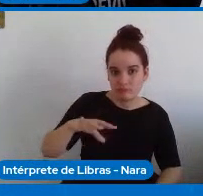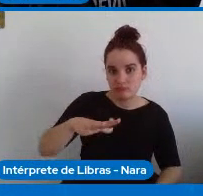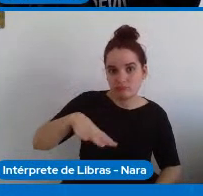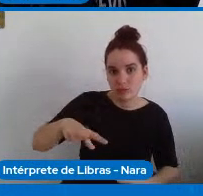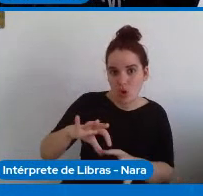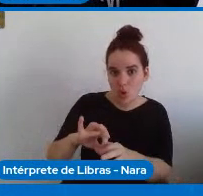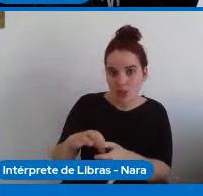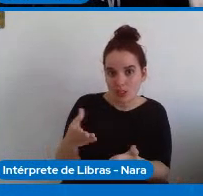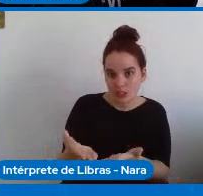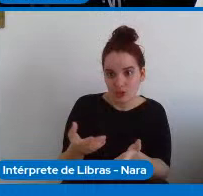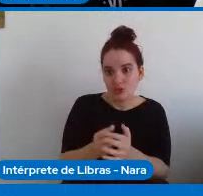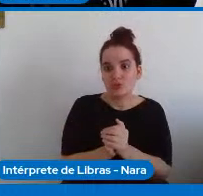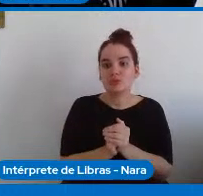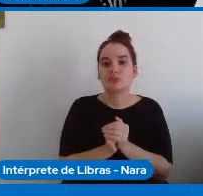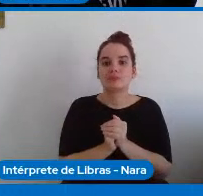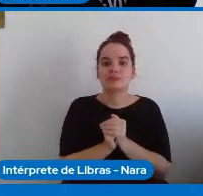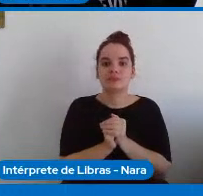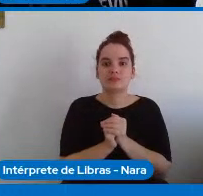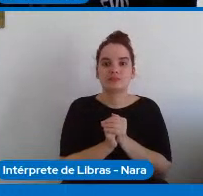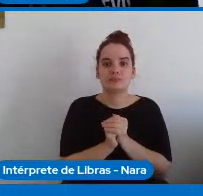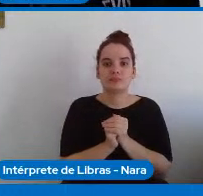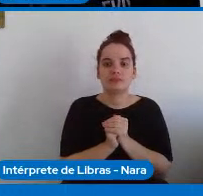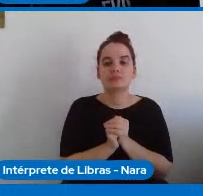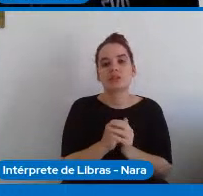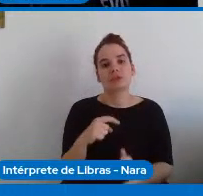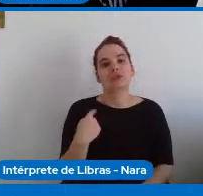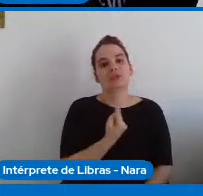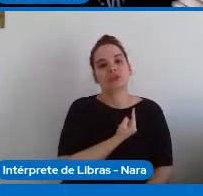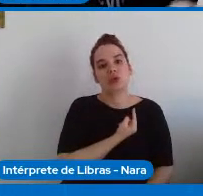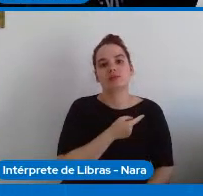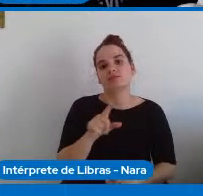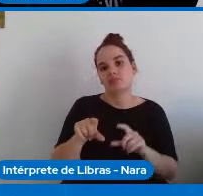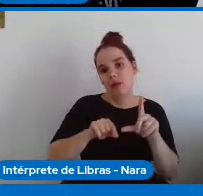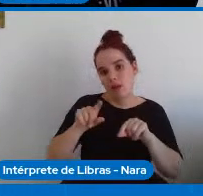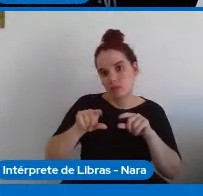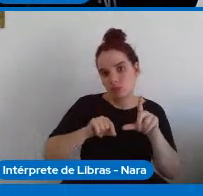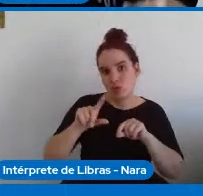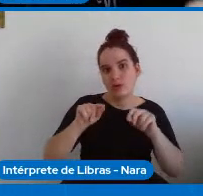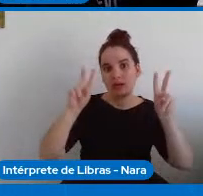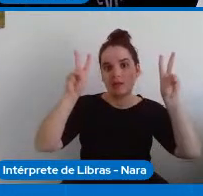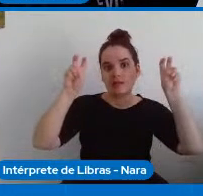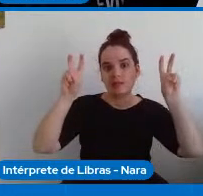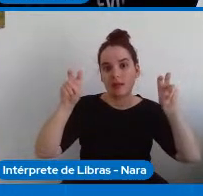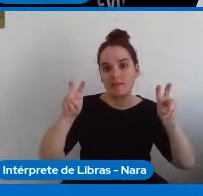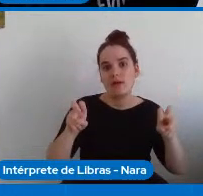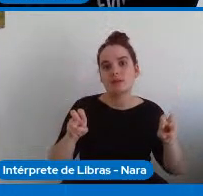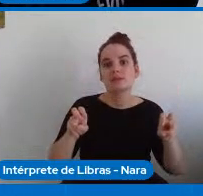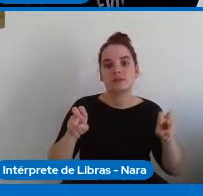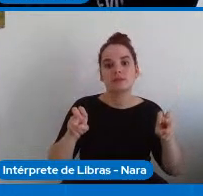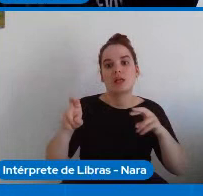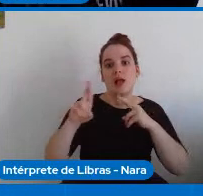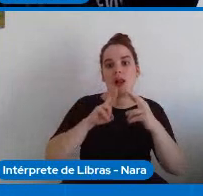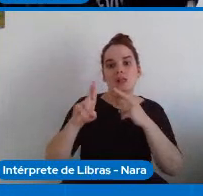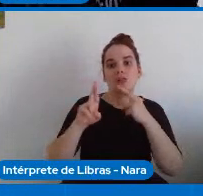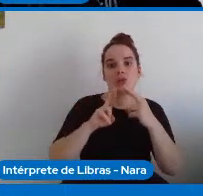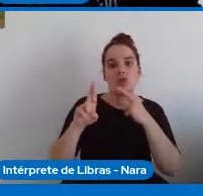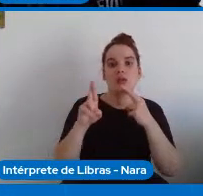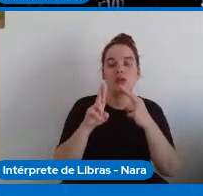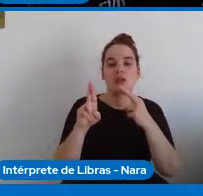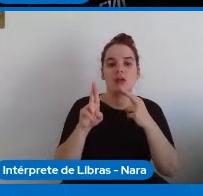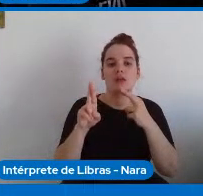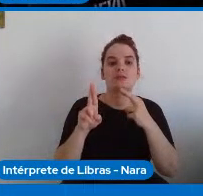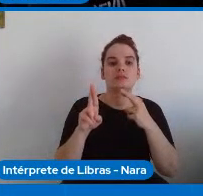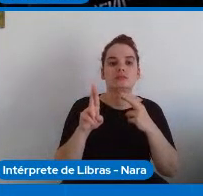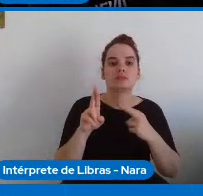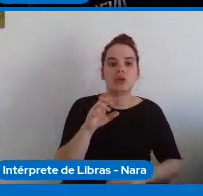e nós normalmente temos selecionados temas relacionados aos objetivos do desenvolvimento